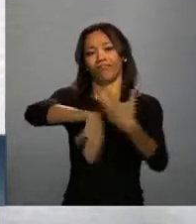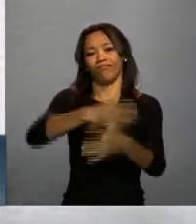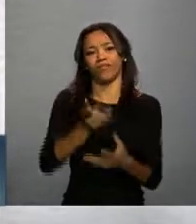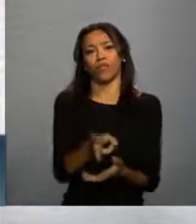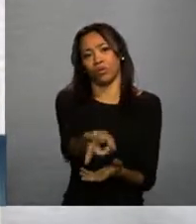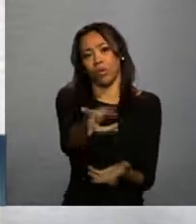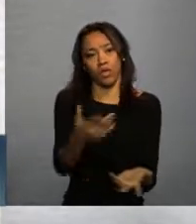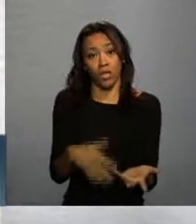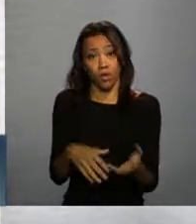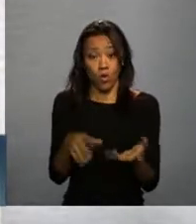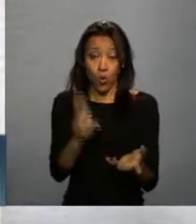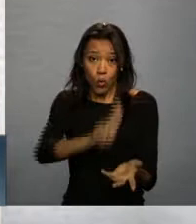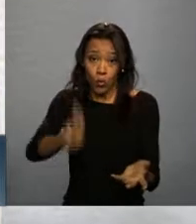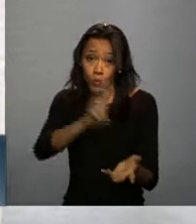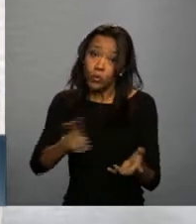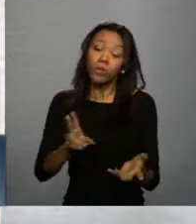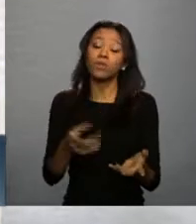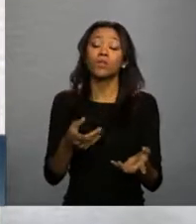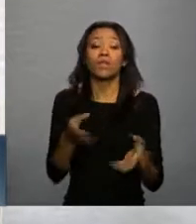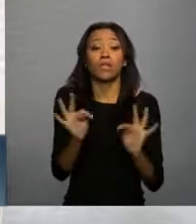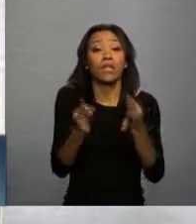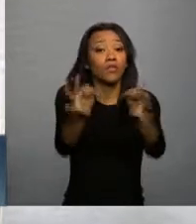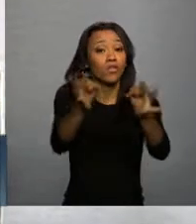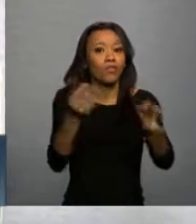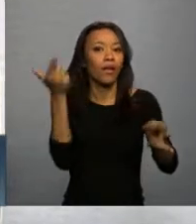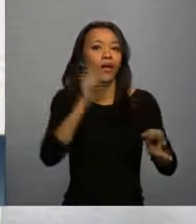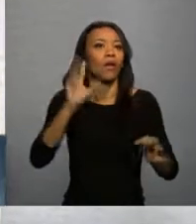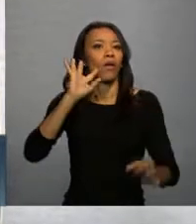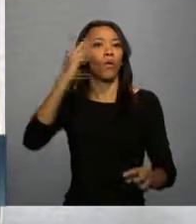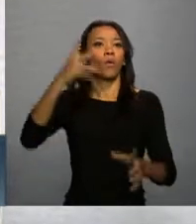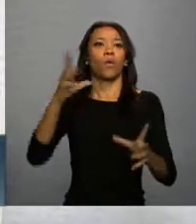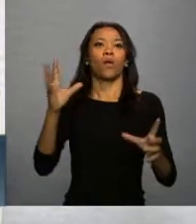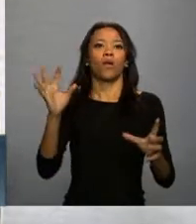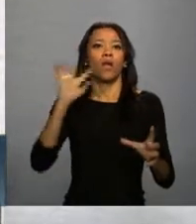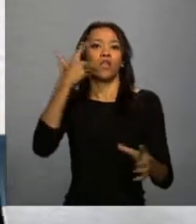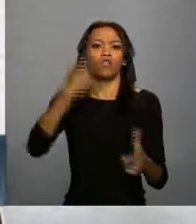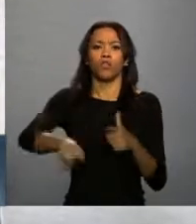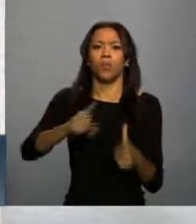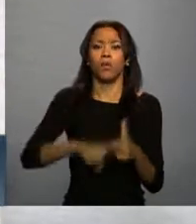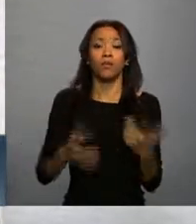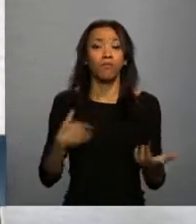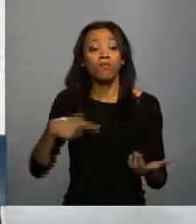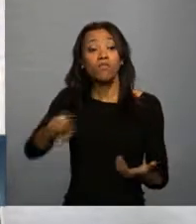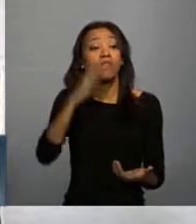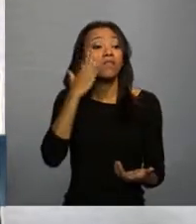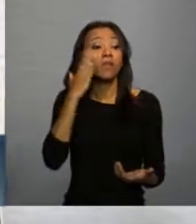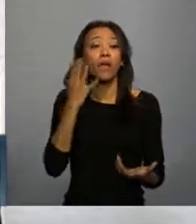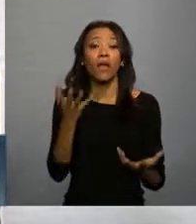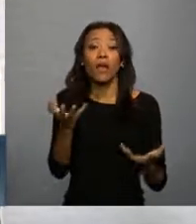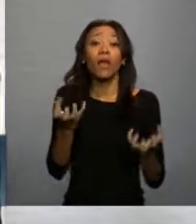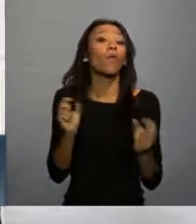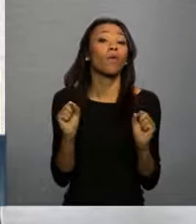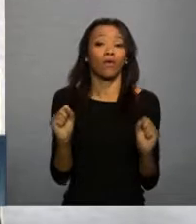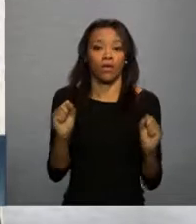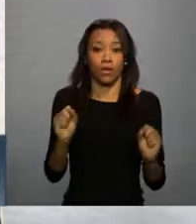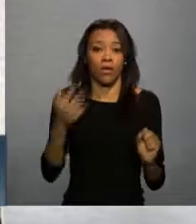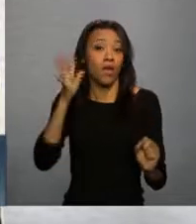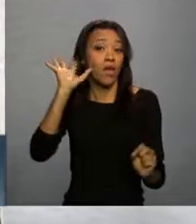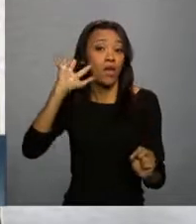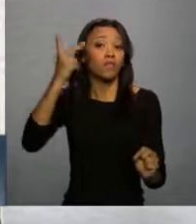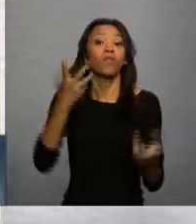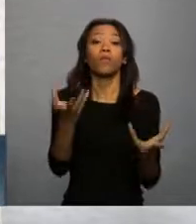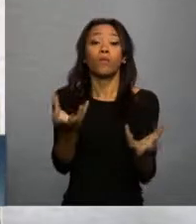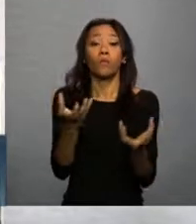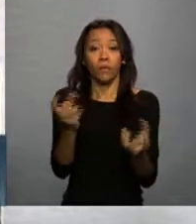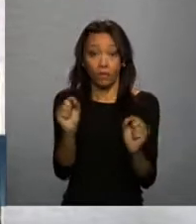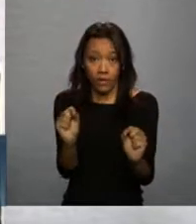Informatização não vai resolver os nossos problemas se a gente não souber o que a gente quer, aonde a gente quer chegar. Mas ela é uma baita ferramenta